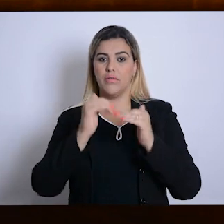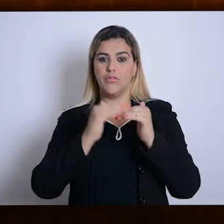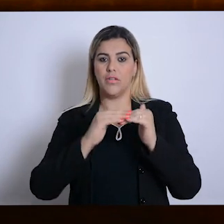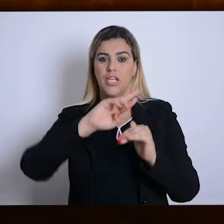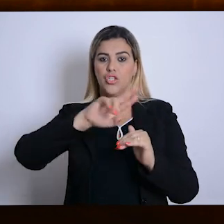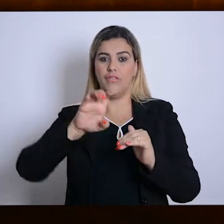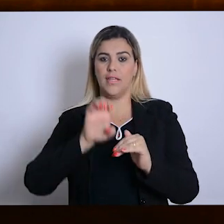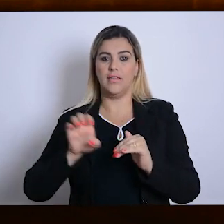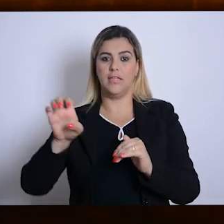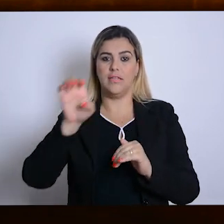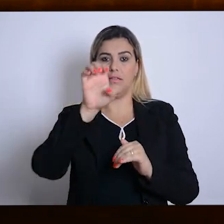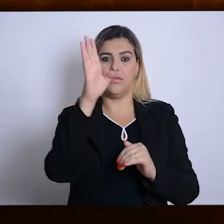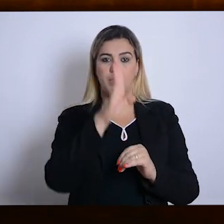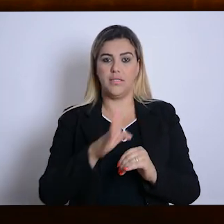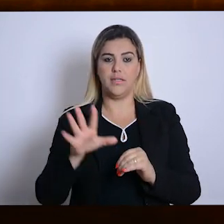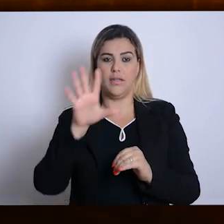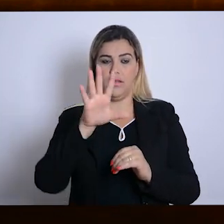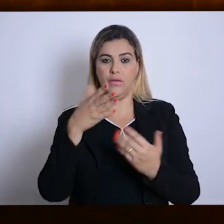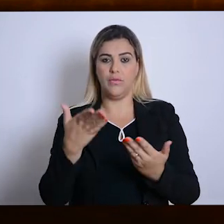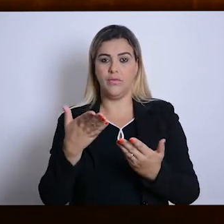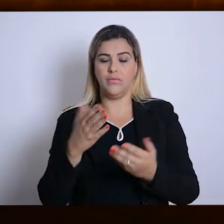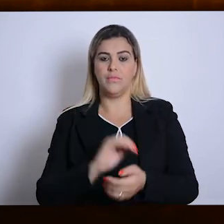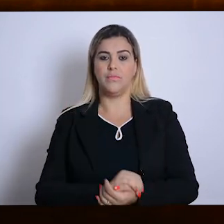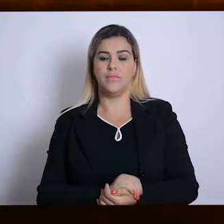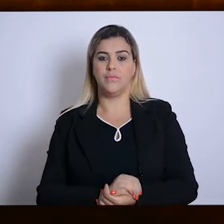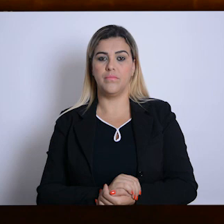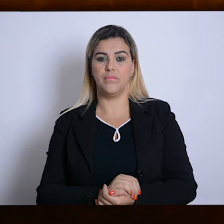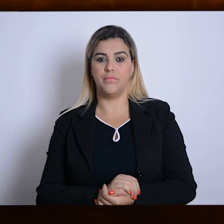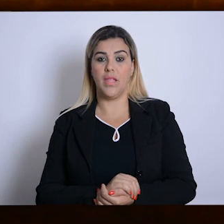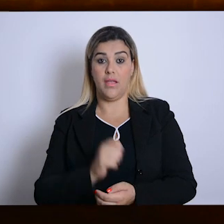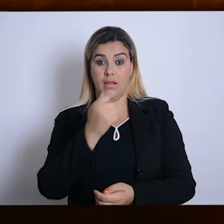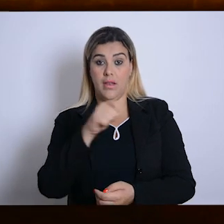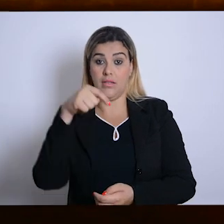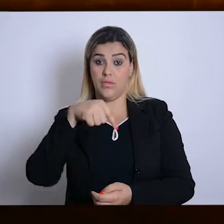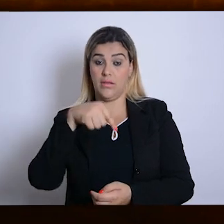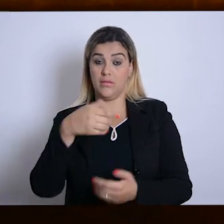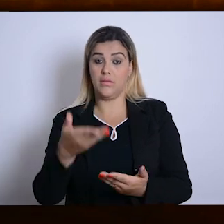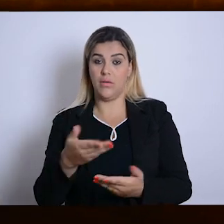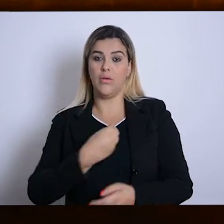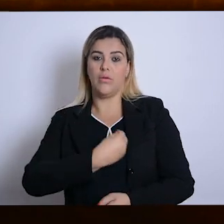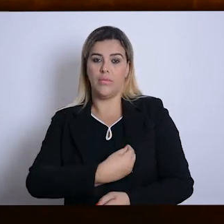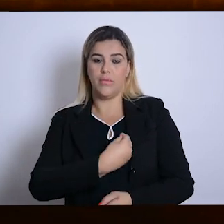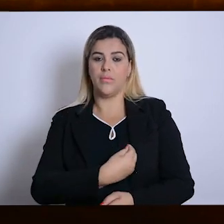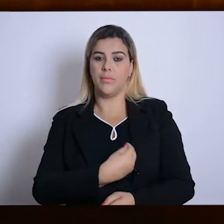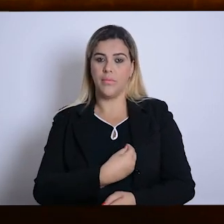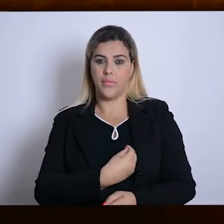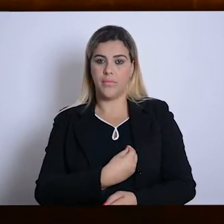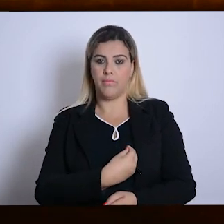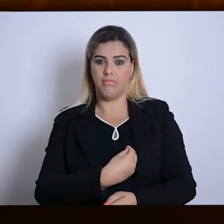brasileiros com diferentes atuações. Nessa associação, participei, na primeira